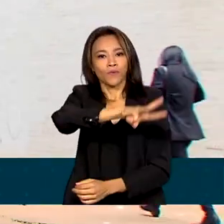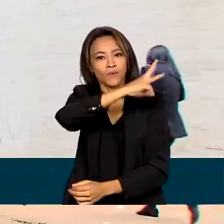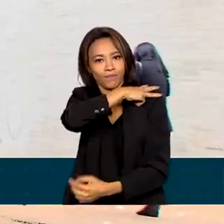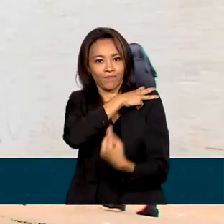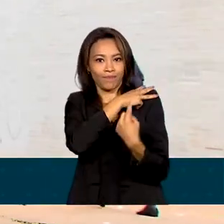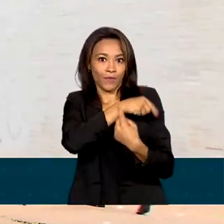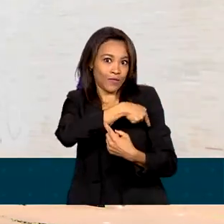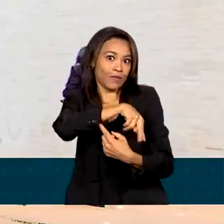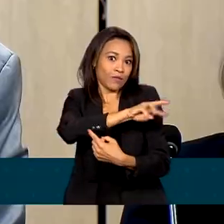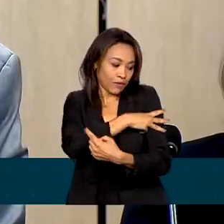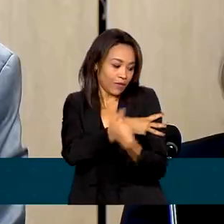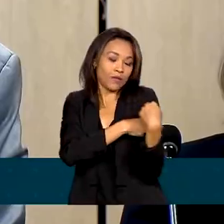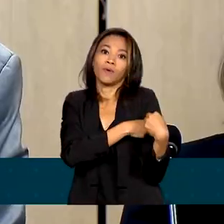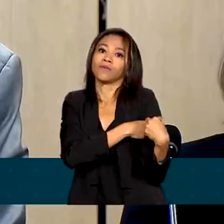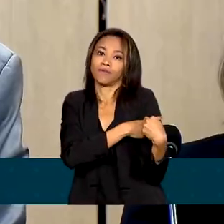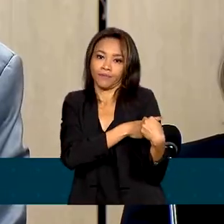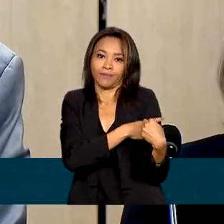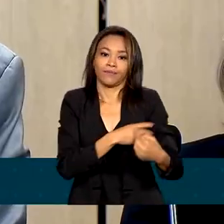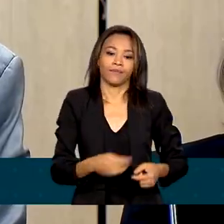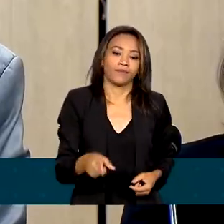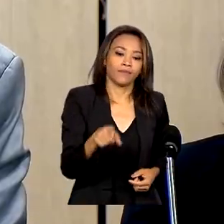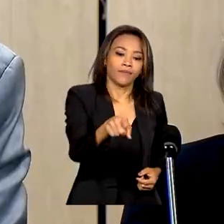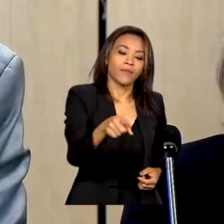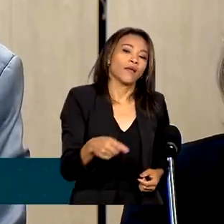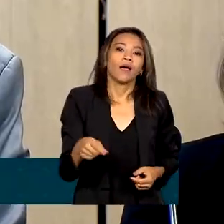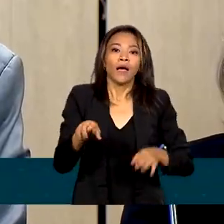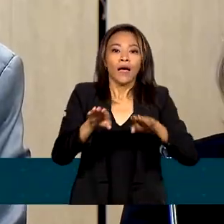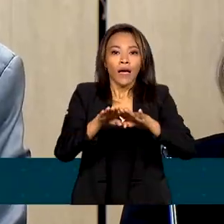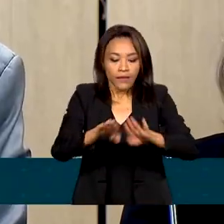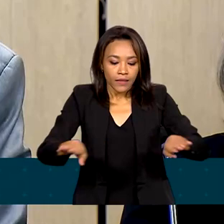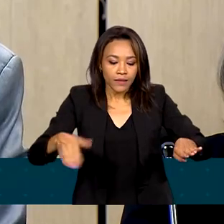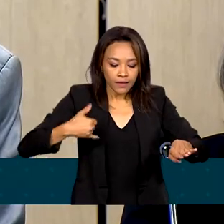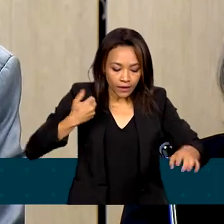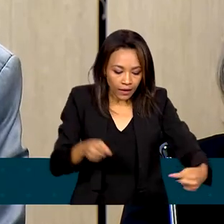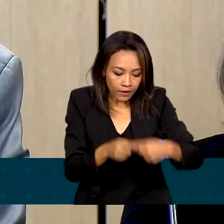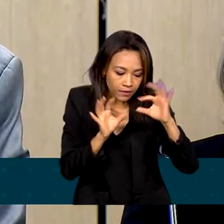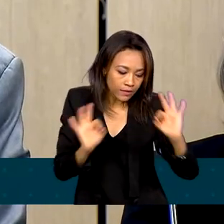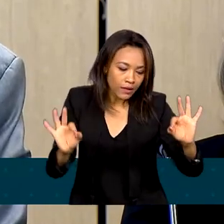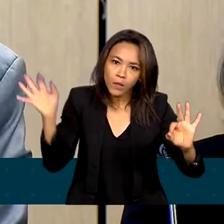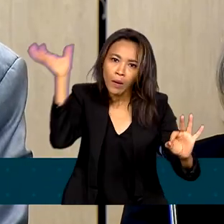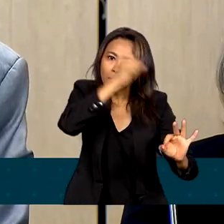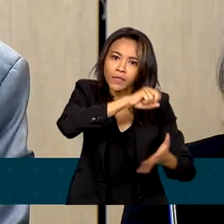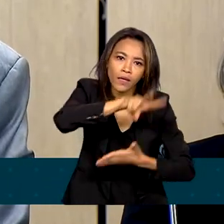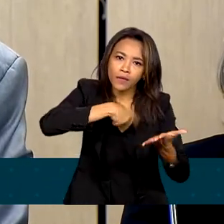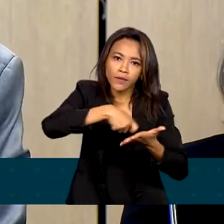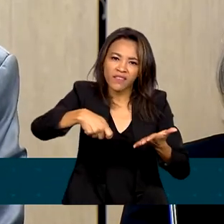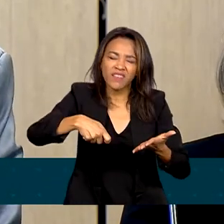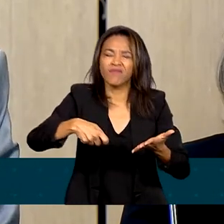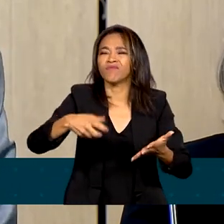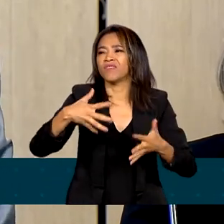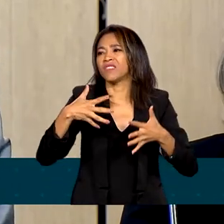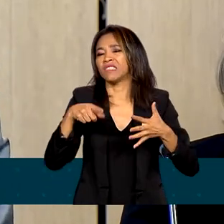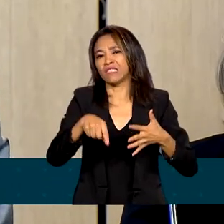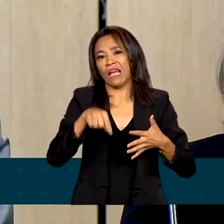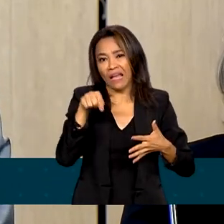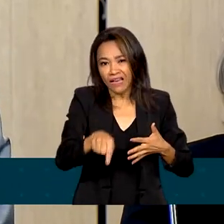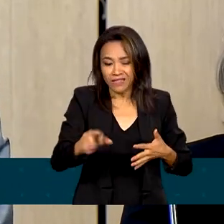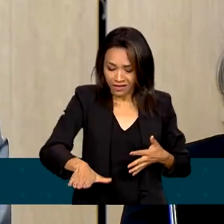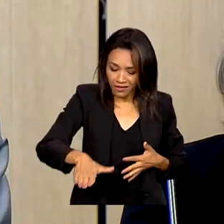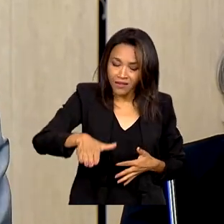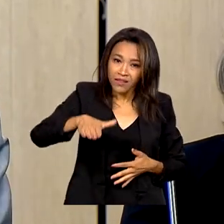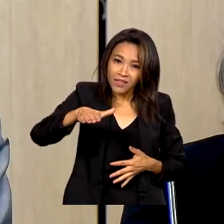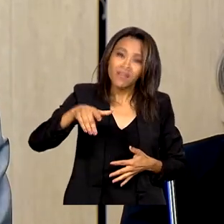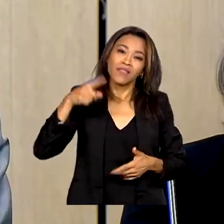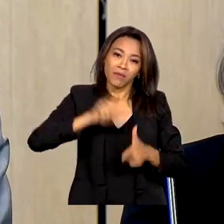ensino fundamental. Quando a criança na idade certa não aprende a ler e escrever, compromete todo o ciclo evolutivo dessa criança na